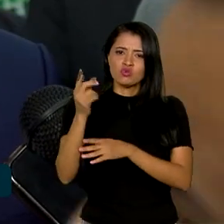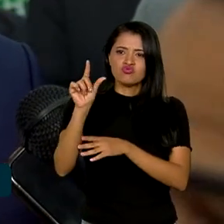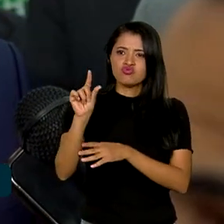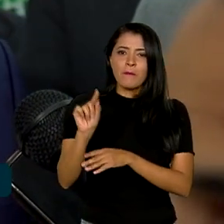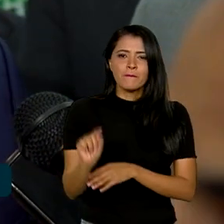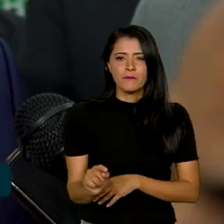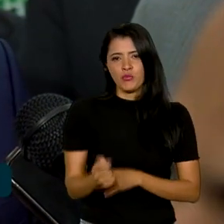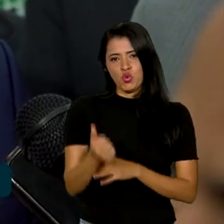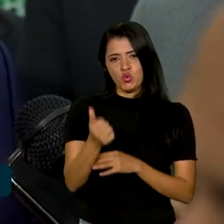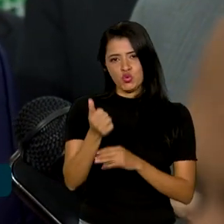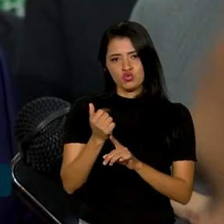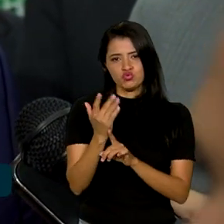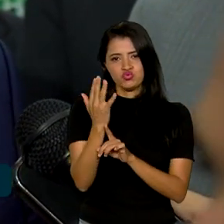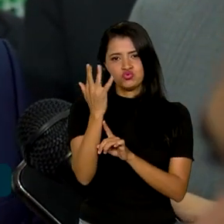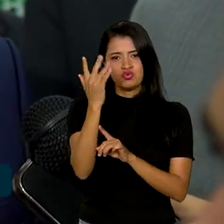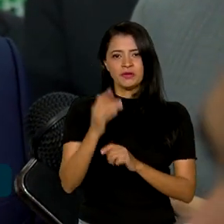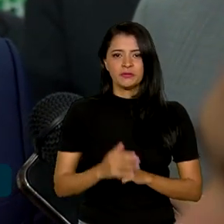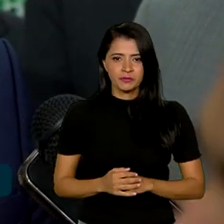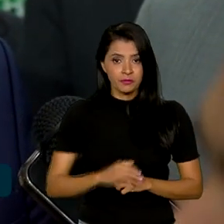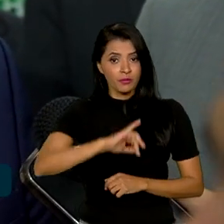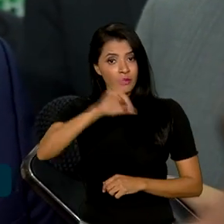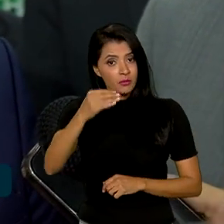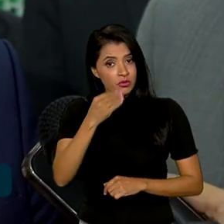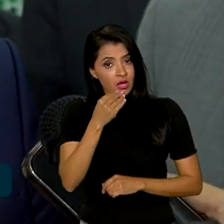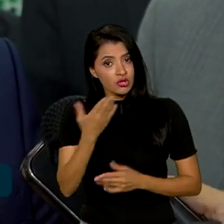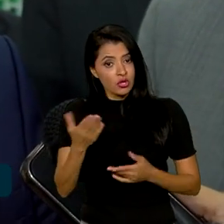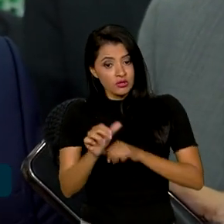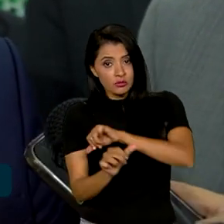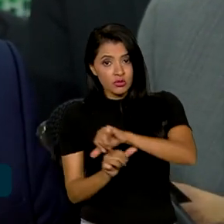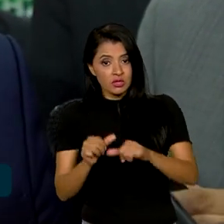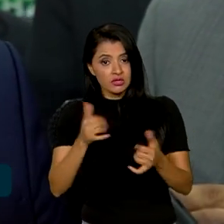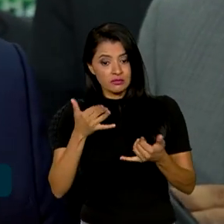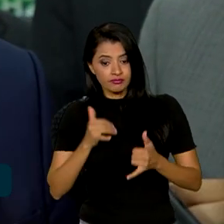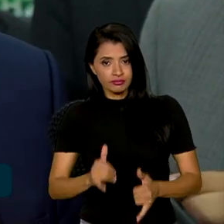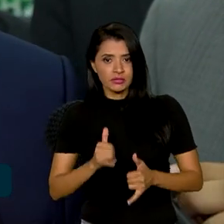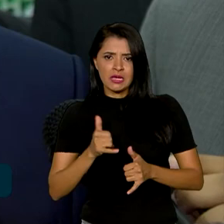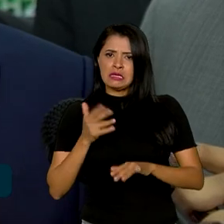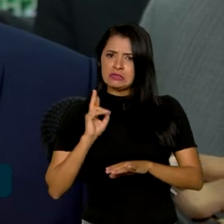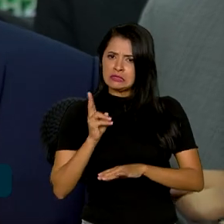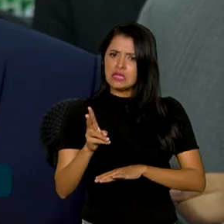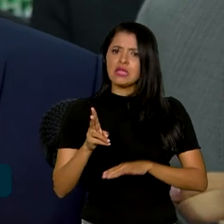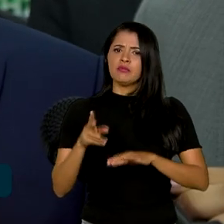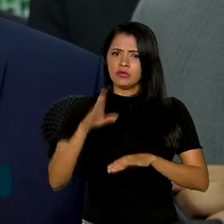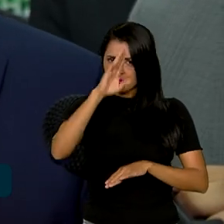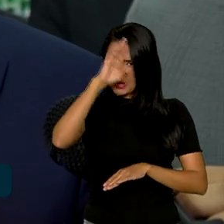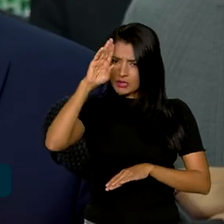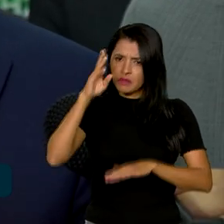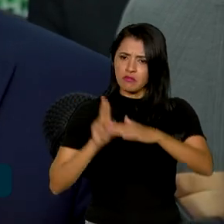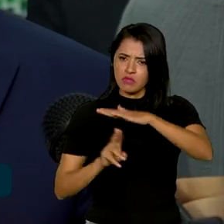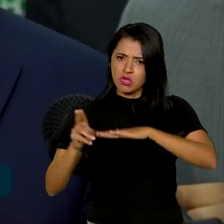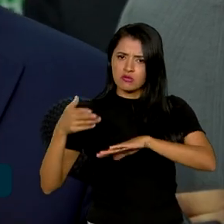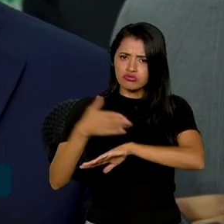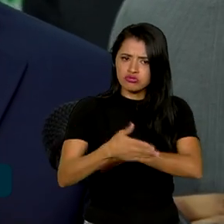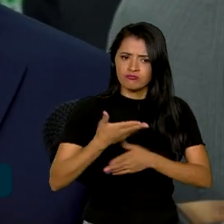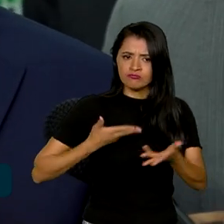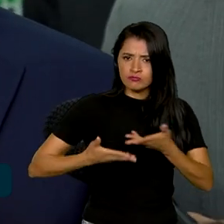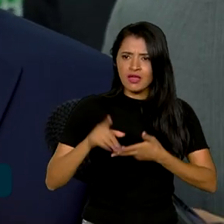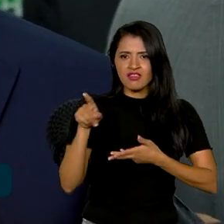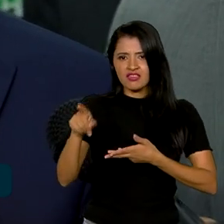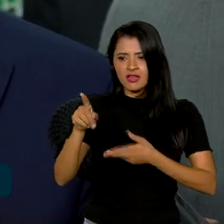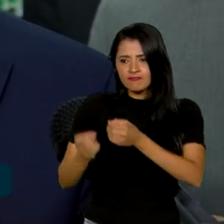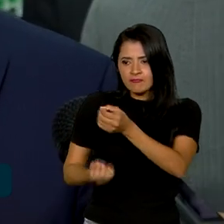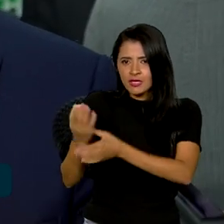uma grande oportunidade na transição energética também, nós envolvermos cada dia mais a academia, que é a grande geradora de